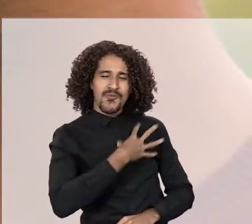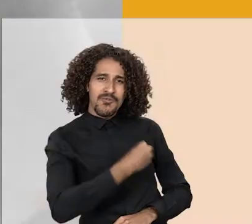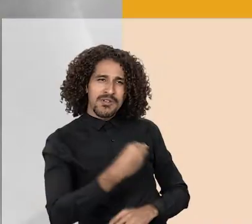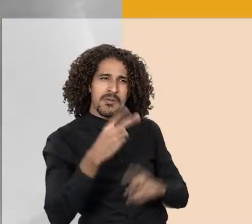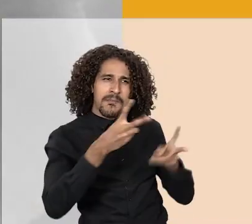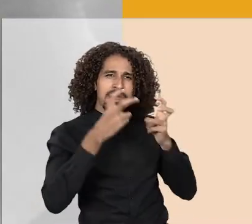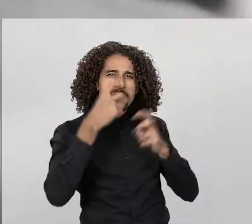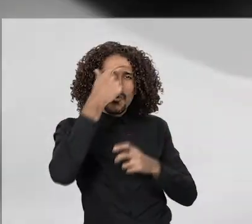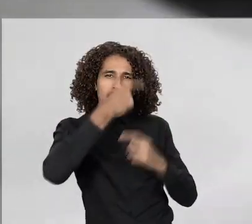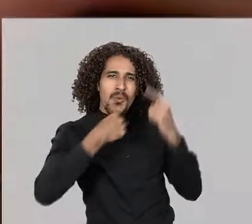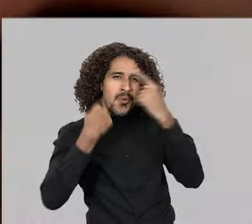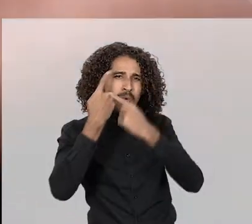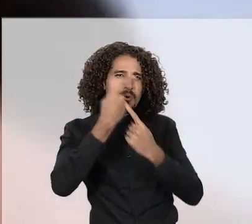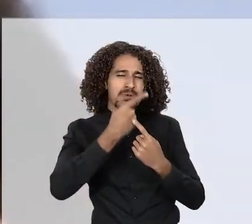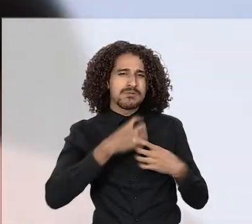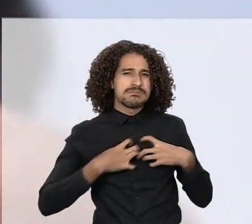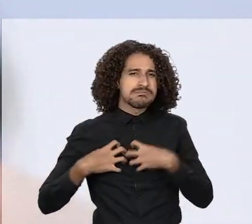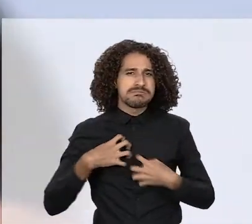fisionomia como eu estava.